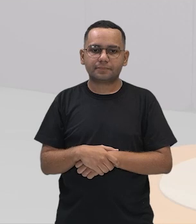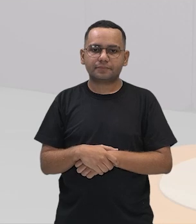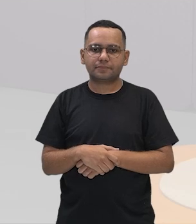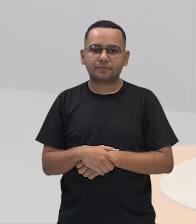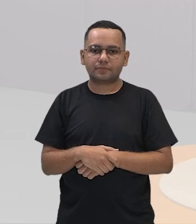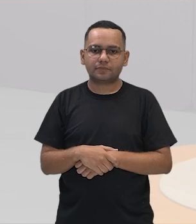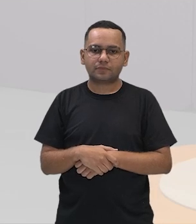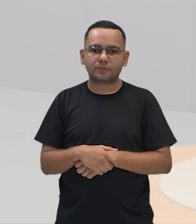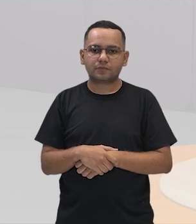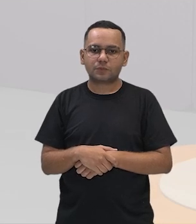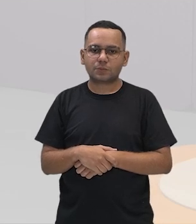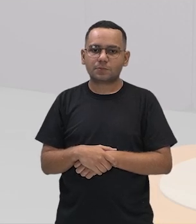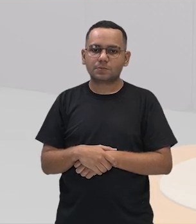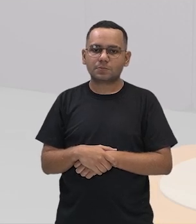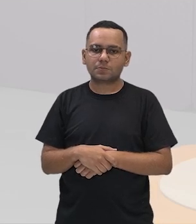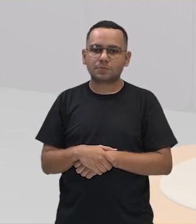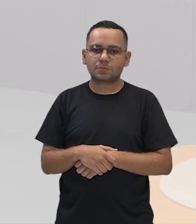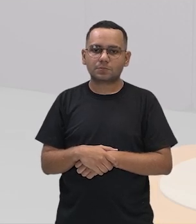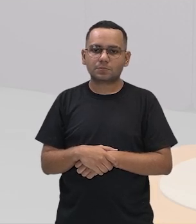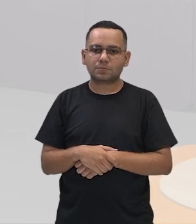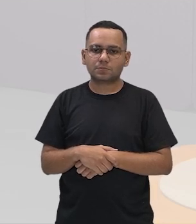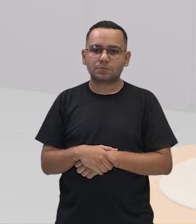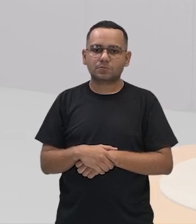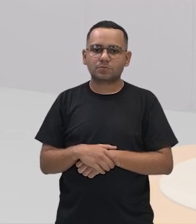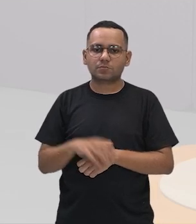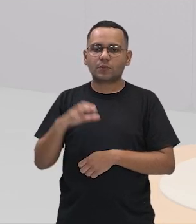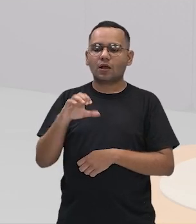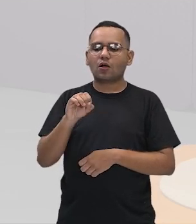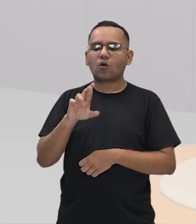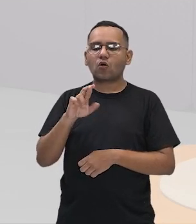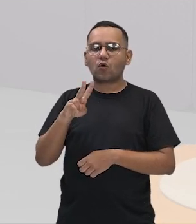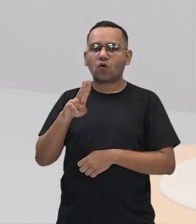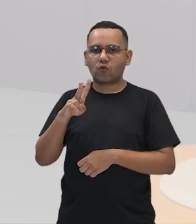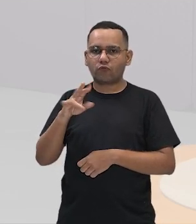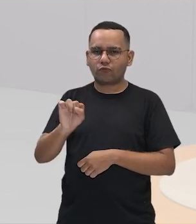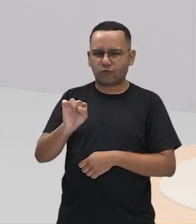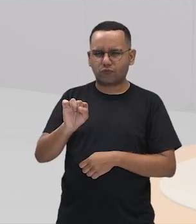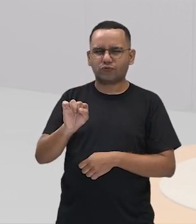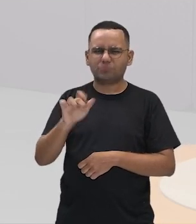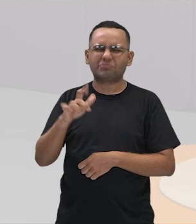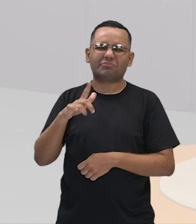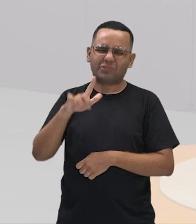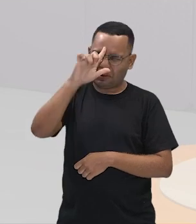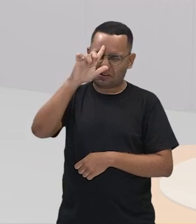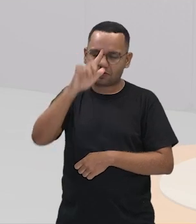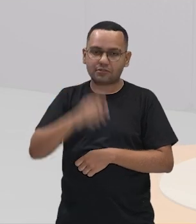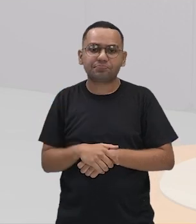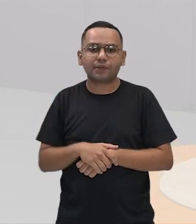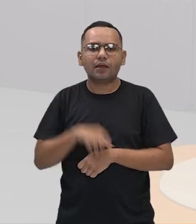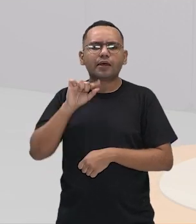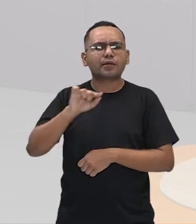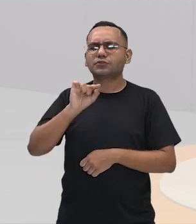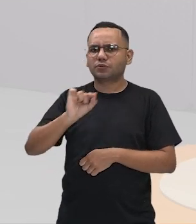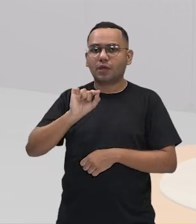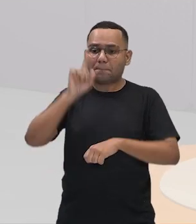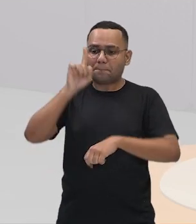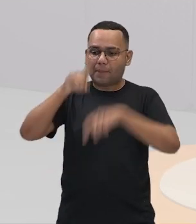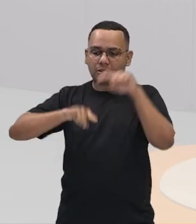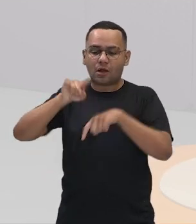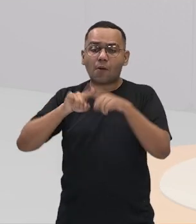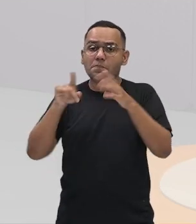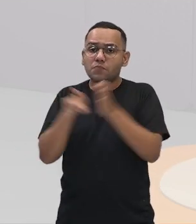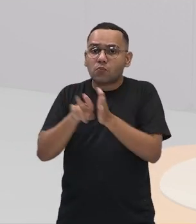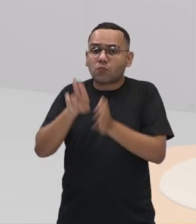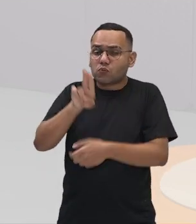era um dispositivo militar romano usado pelos navios de guerra durante a Primeira